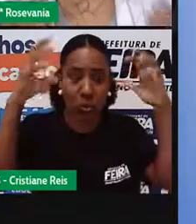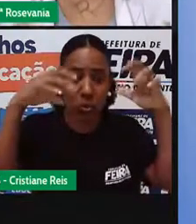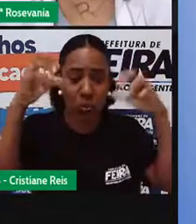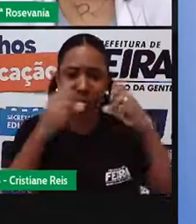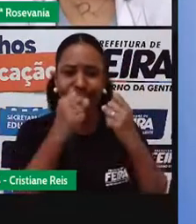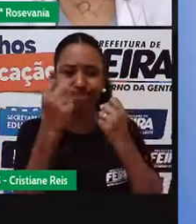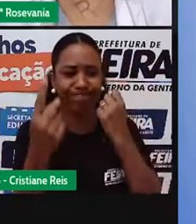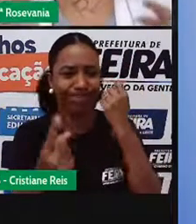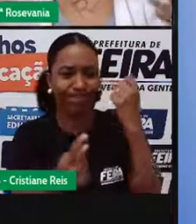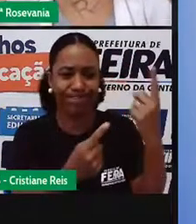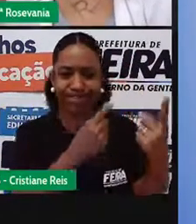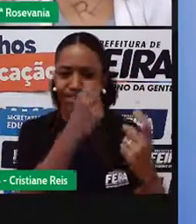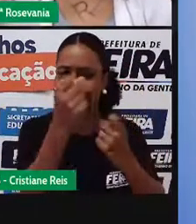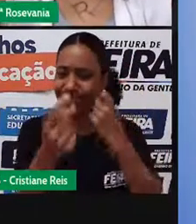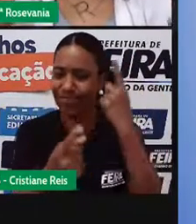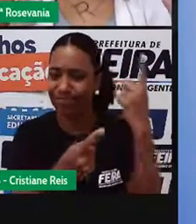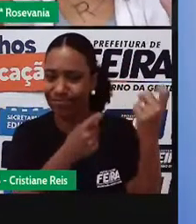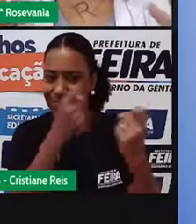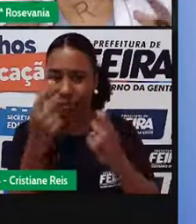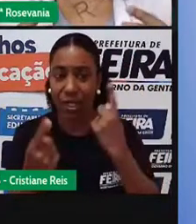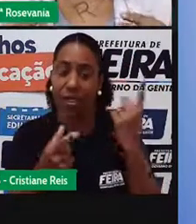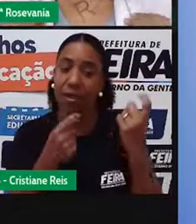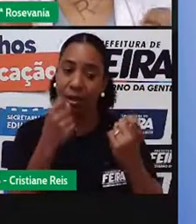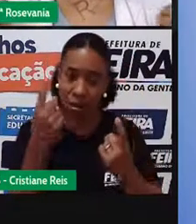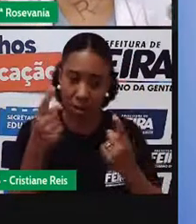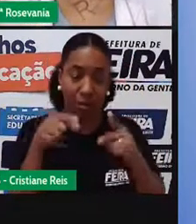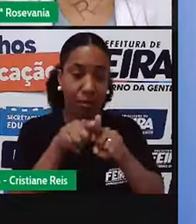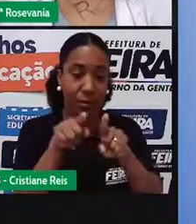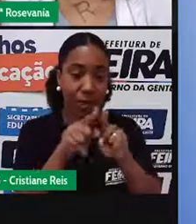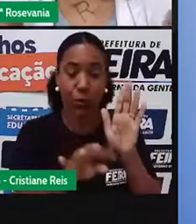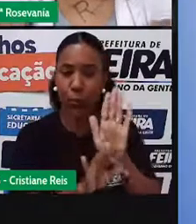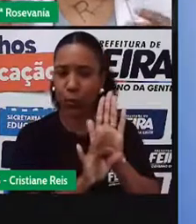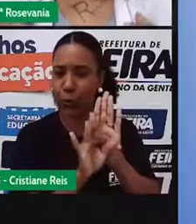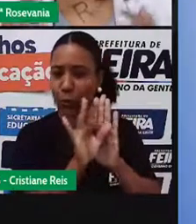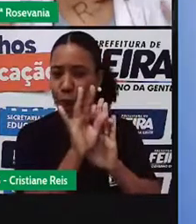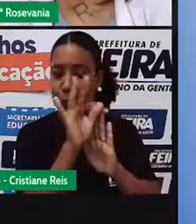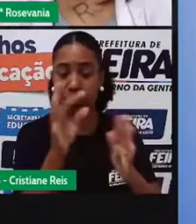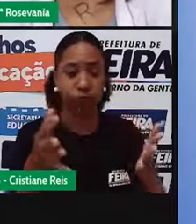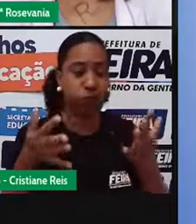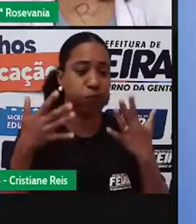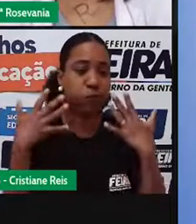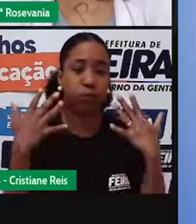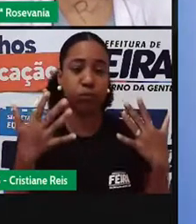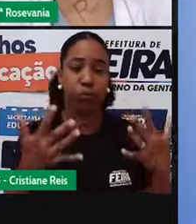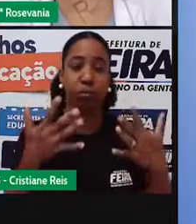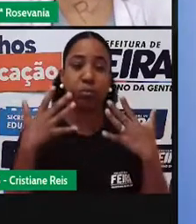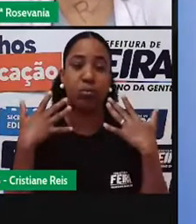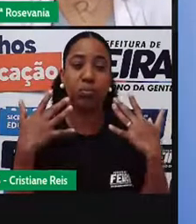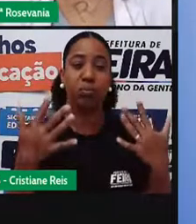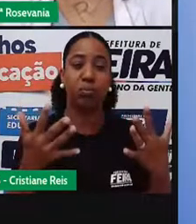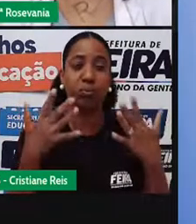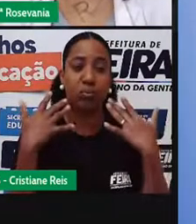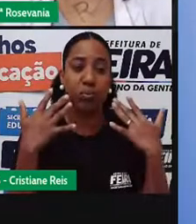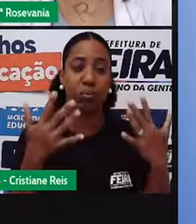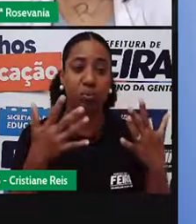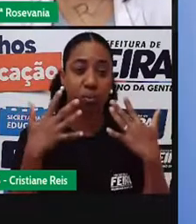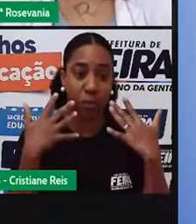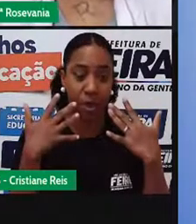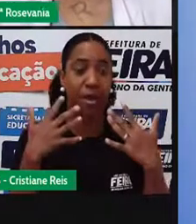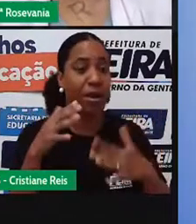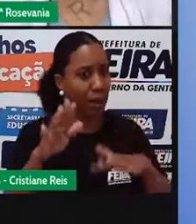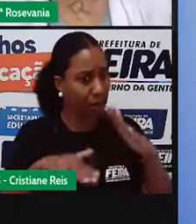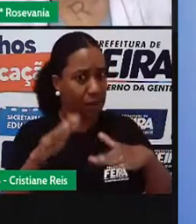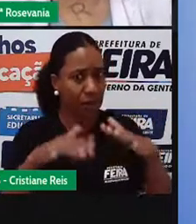temperaturas, com características também que vai ter momentos até, né, que não vai ter chuva nenhuma, com